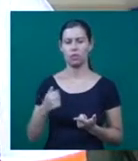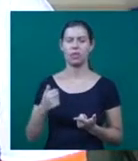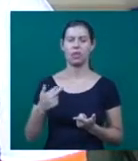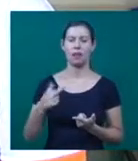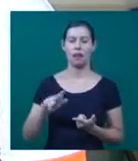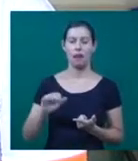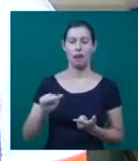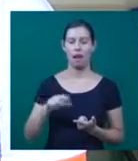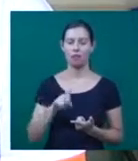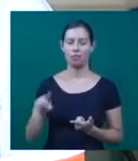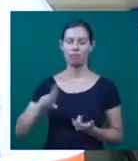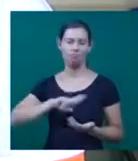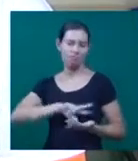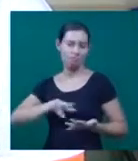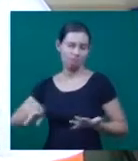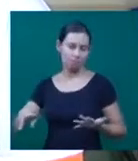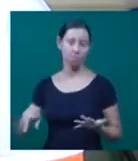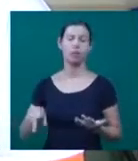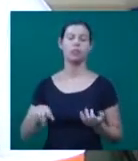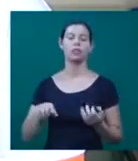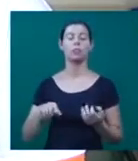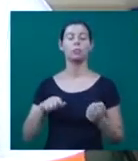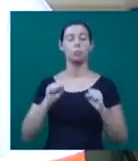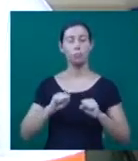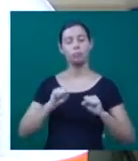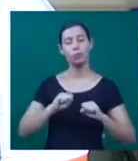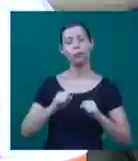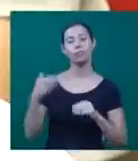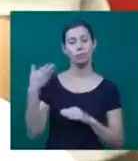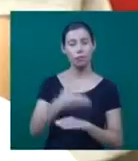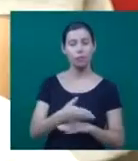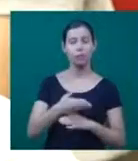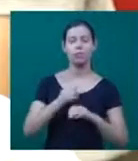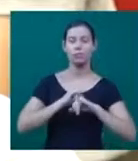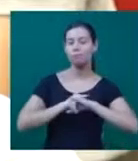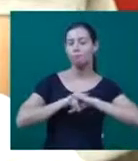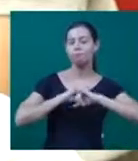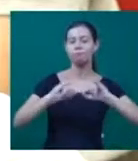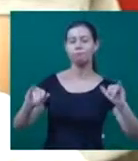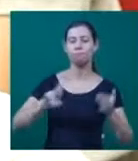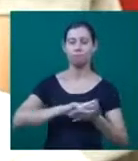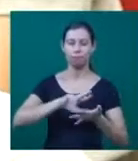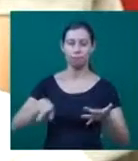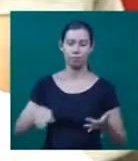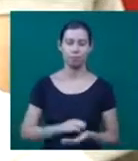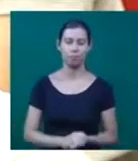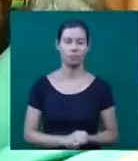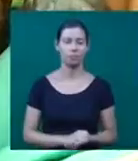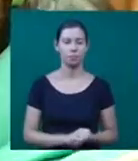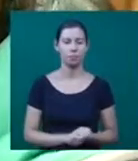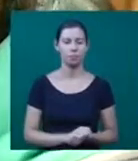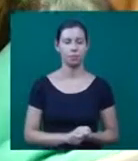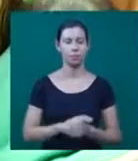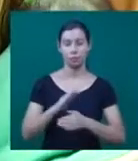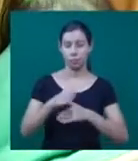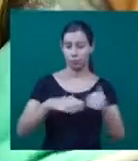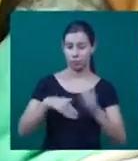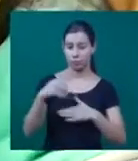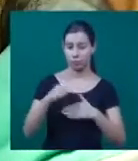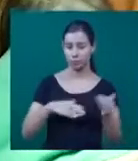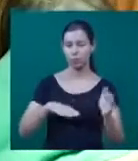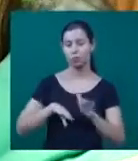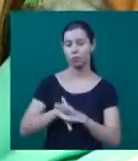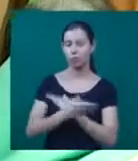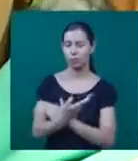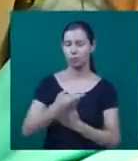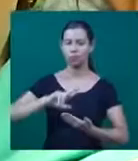só com a comunidade universitária, mas com a sociedade como um todo. Profissões, diversidades, vivência, costumes, são alguns dos temas